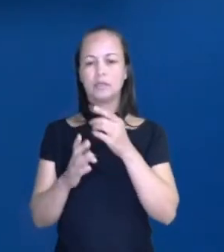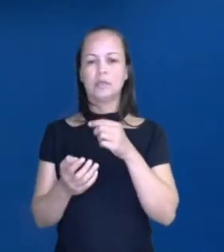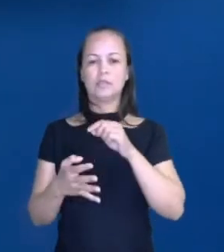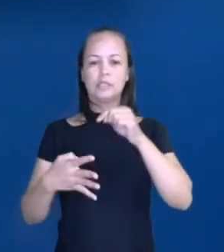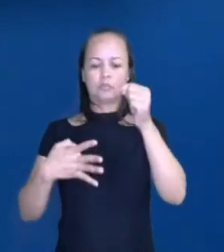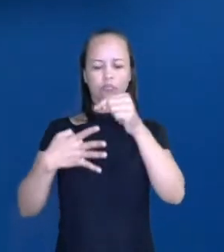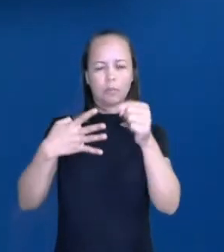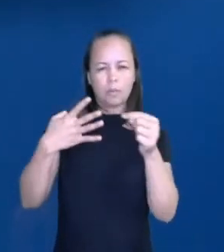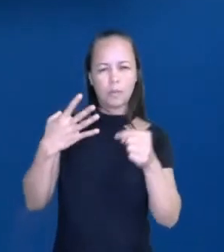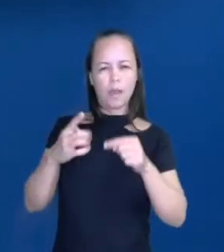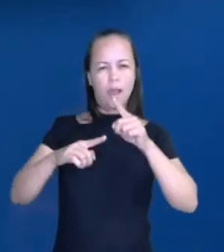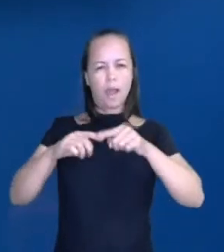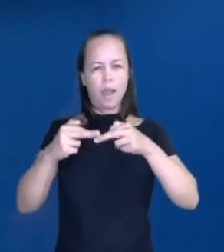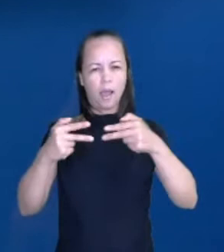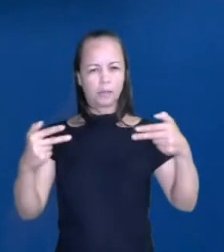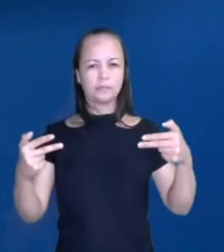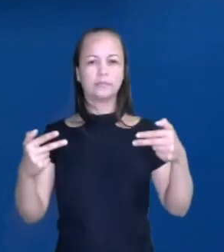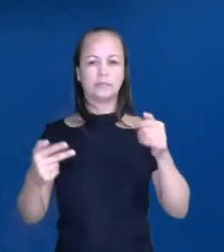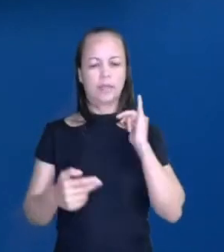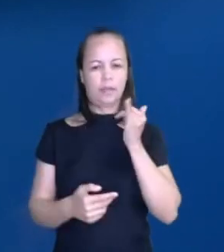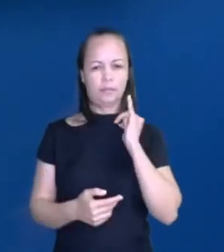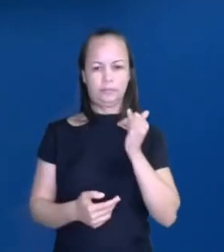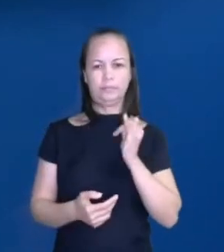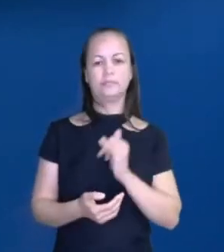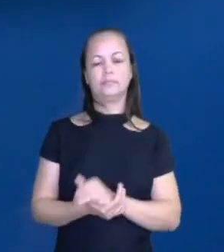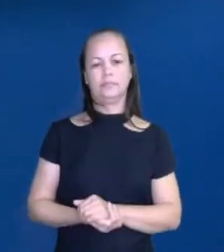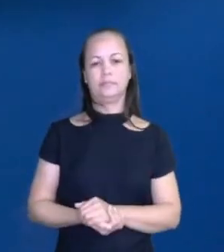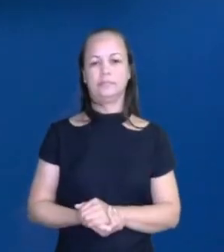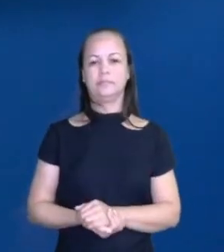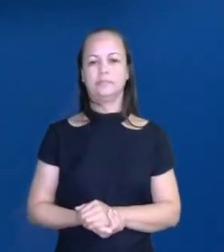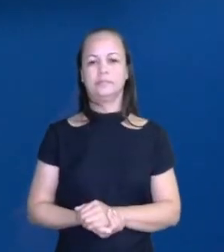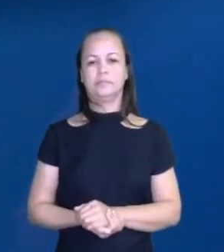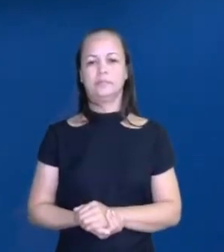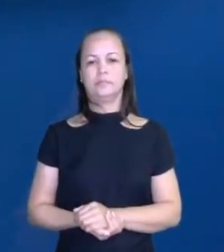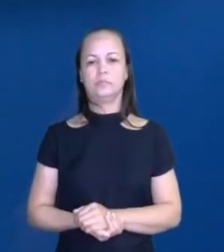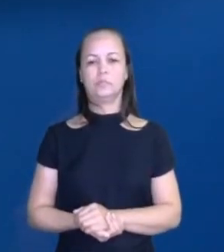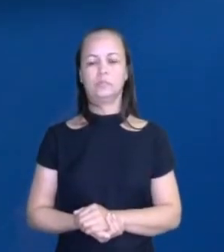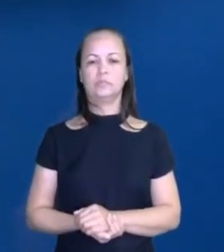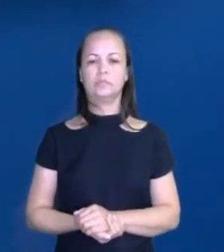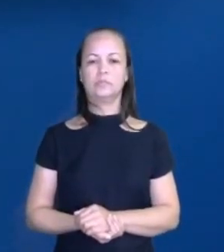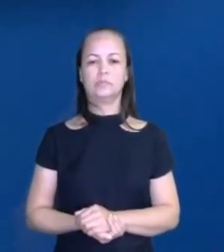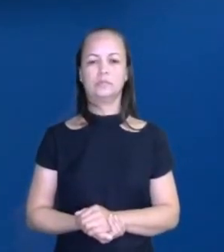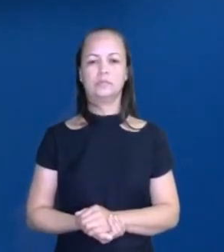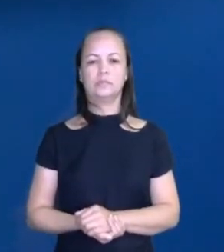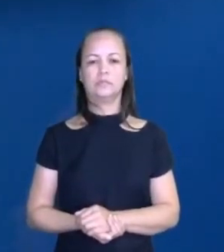elementos da narrativa. Vamos descobrir mais um pouco? Bom,